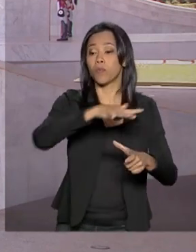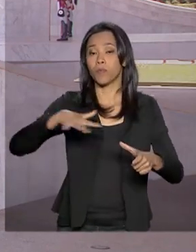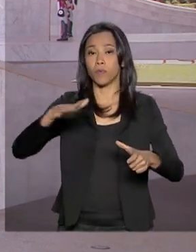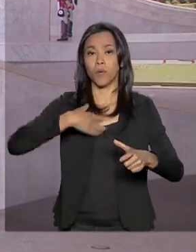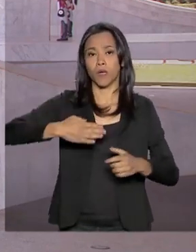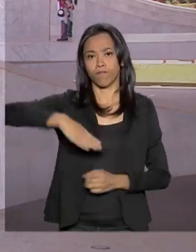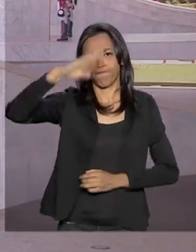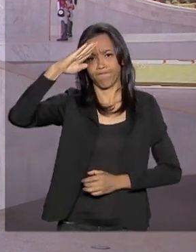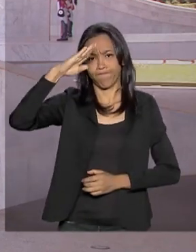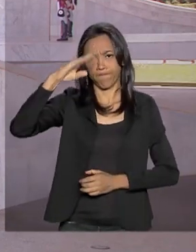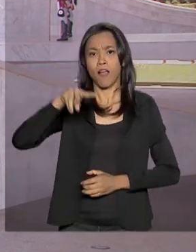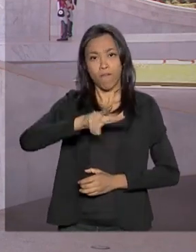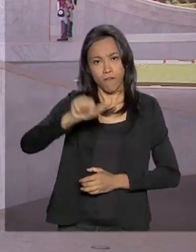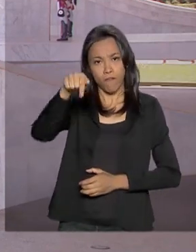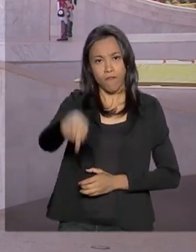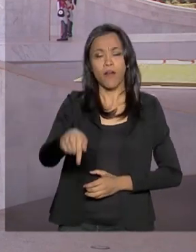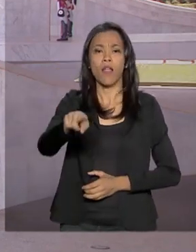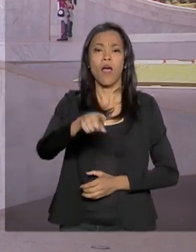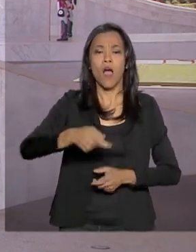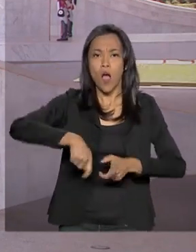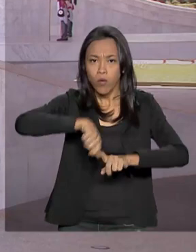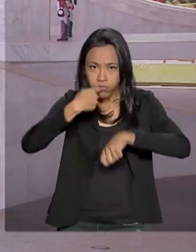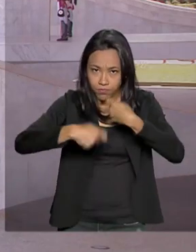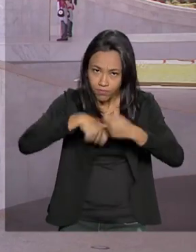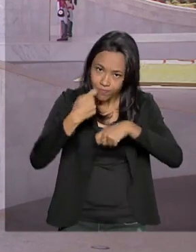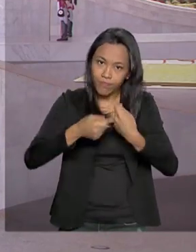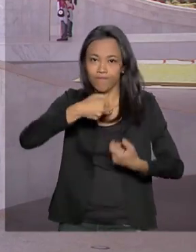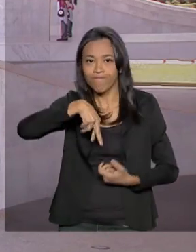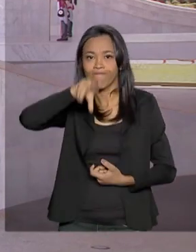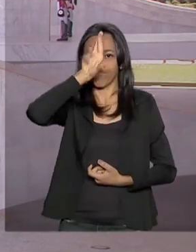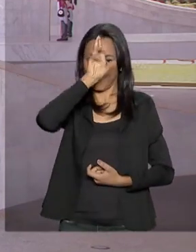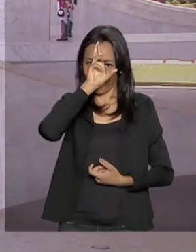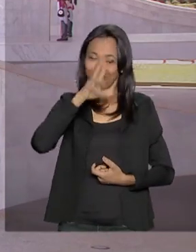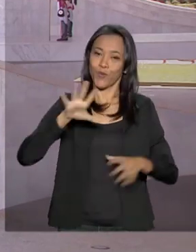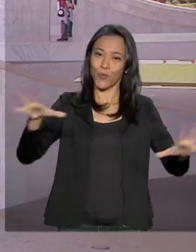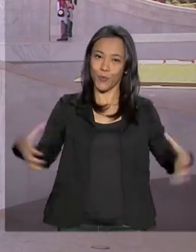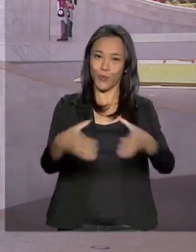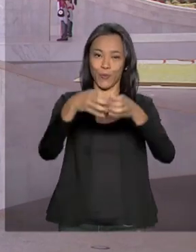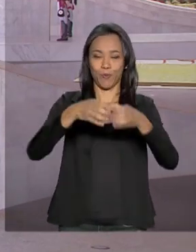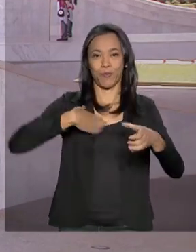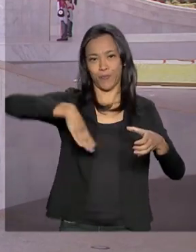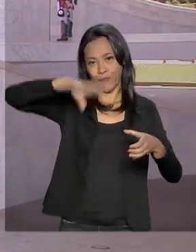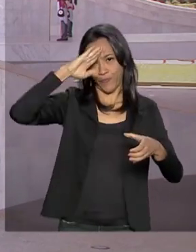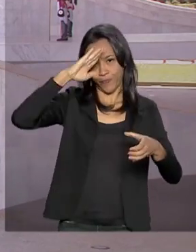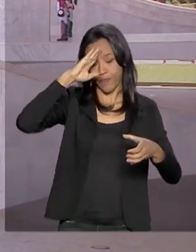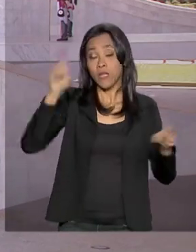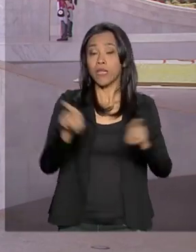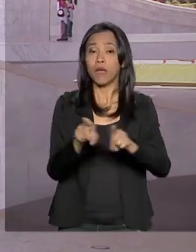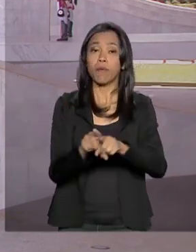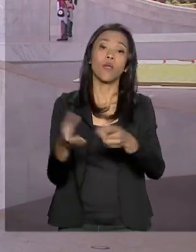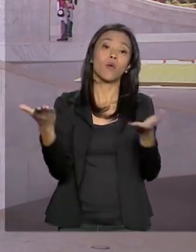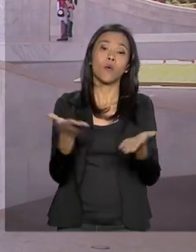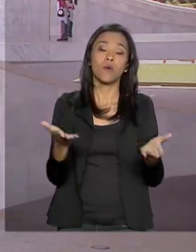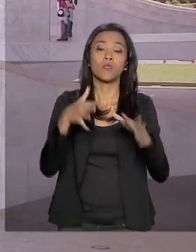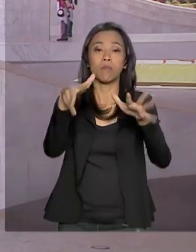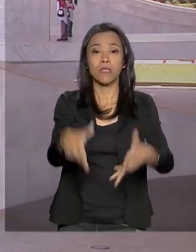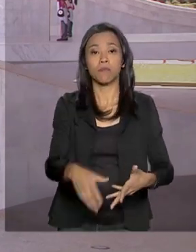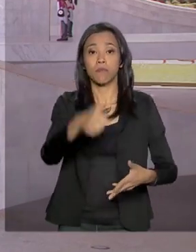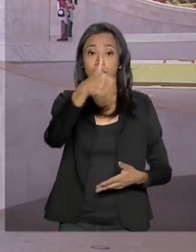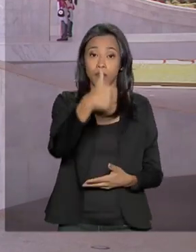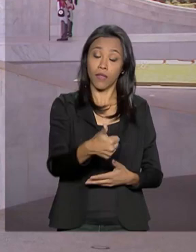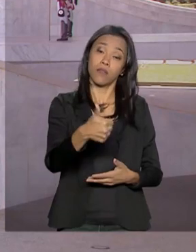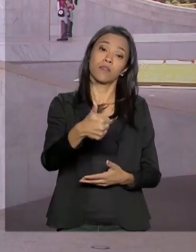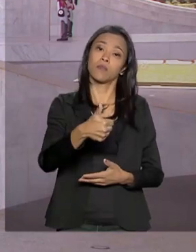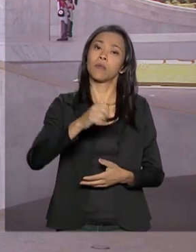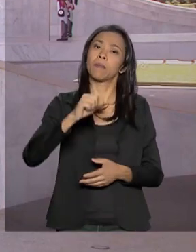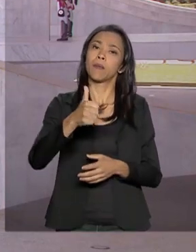onde vai almoçar com o comando das Forças Armadas. Ele participa hoje ainda também da 11ª reunião do Conselho de